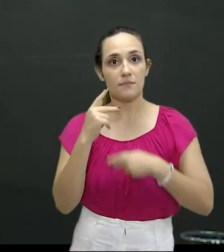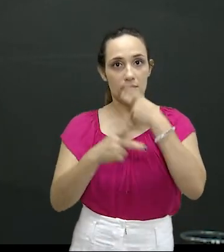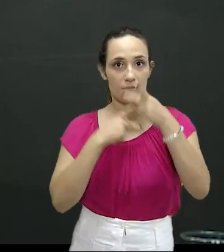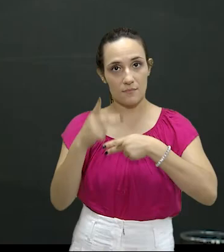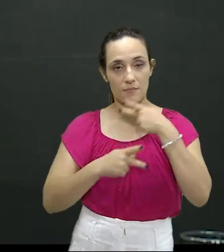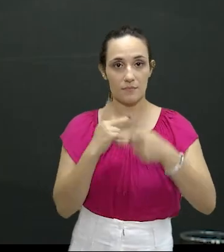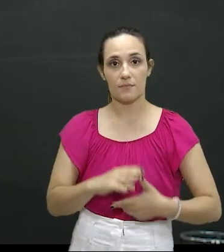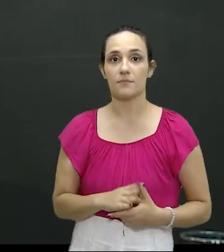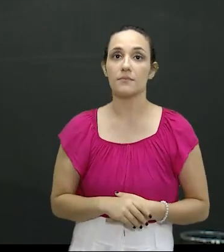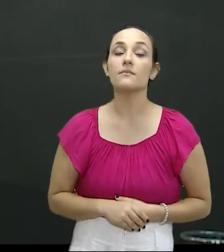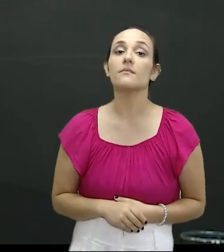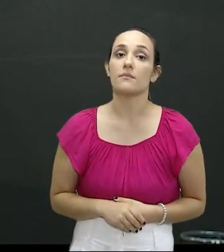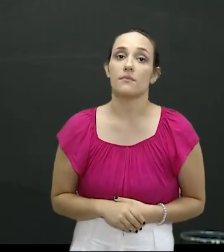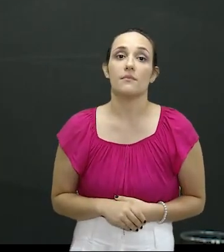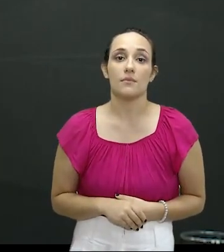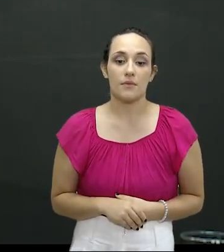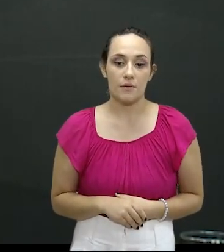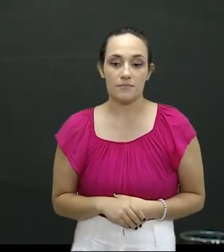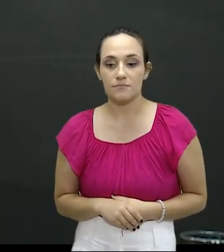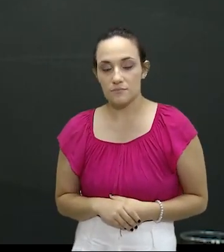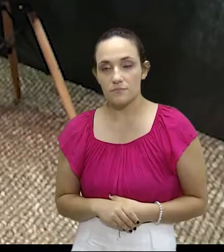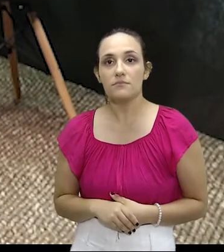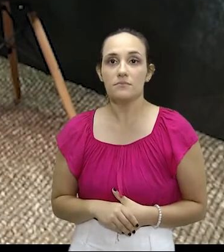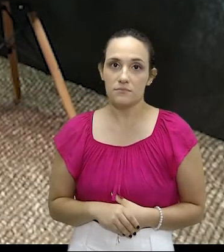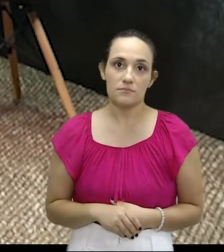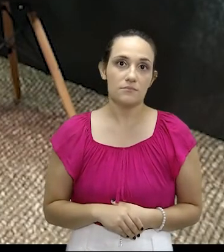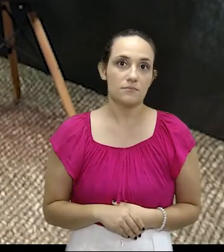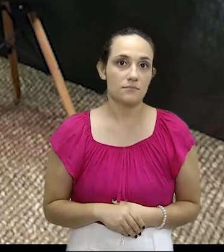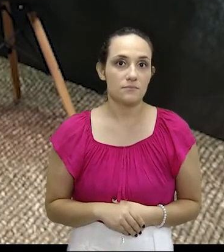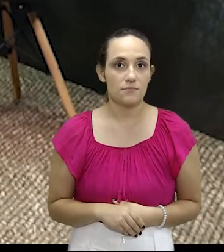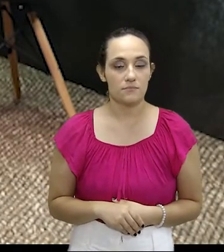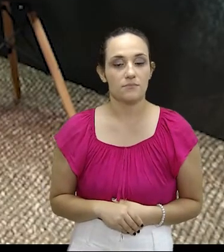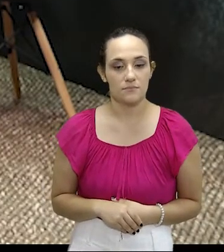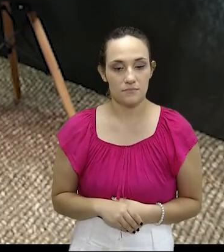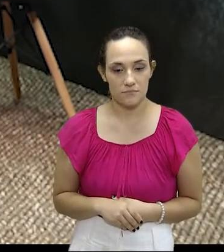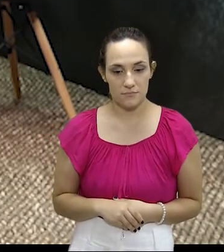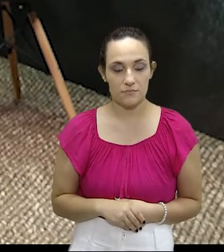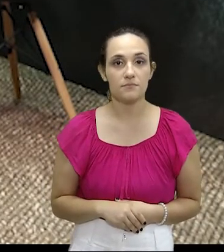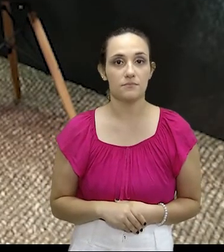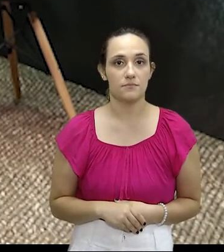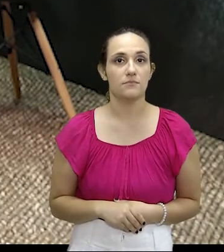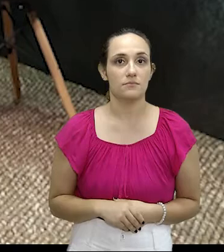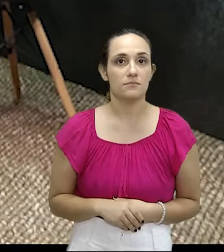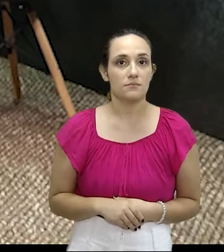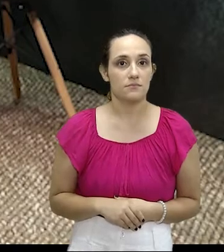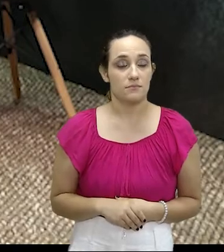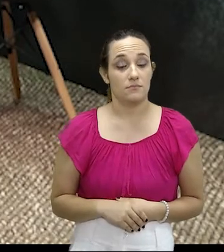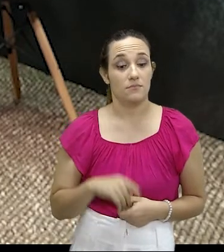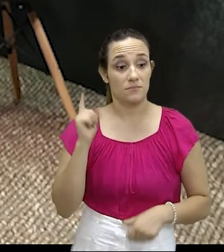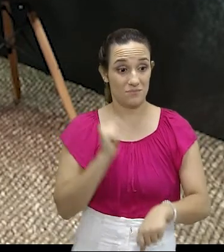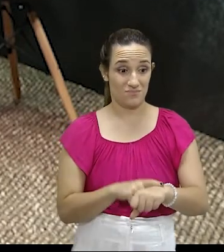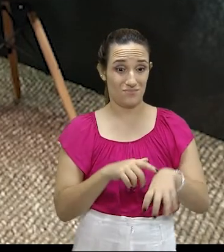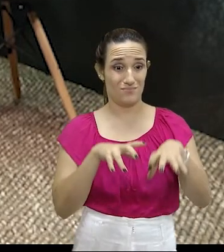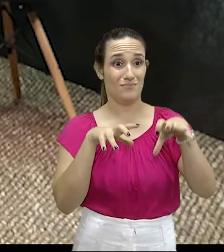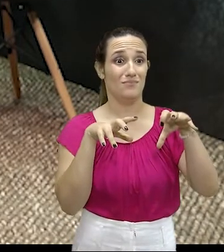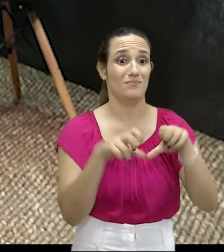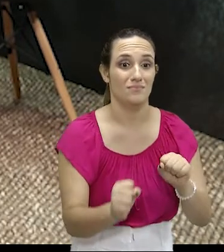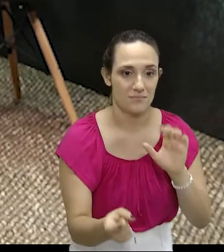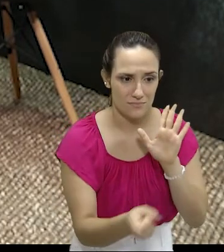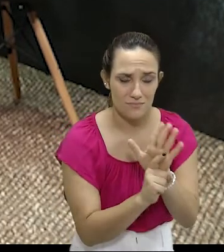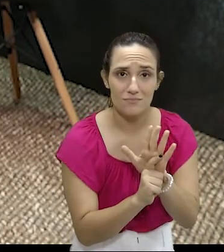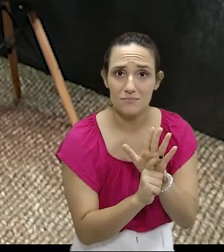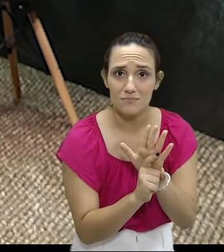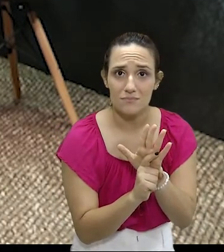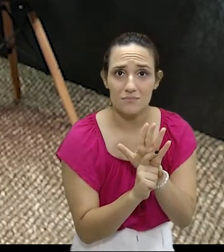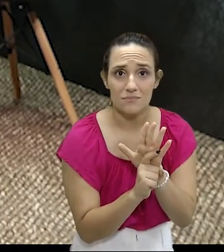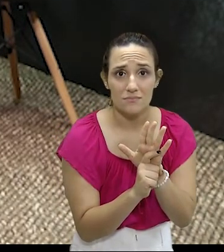nós sempre conversamos isso aí com populares que não têm conhecimento do assunto, essa apreensão dessa droga. Mas essa droga não